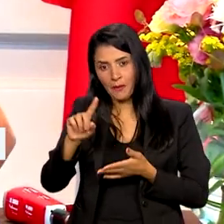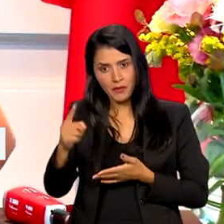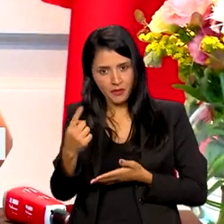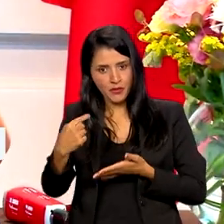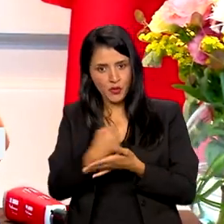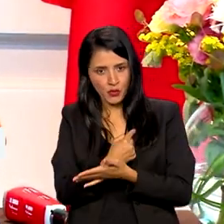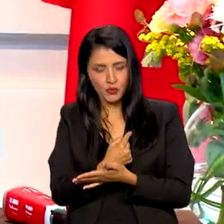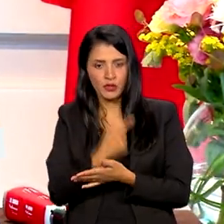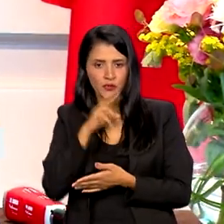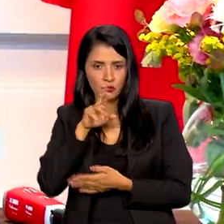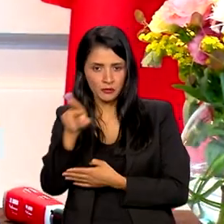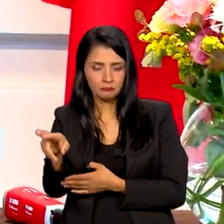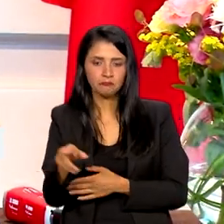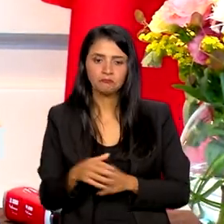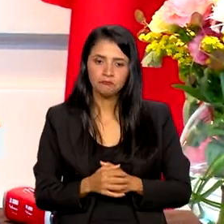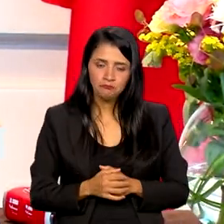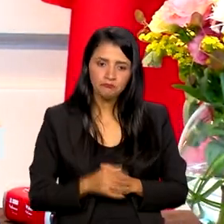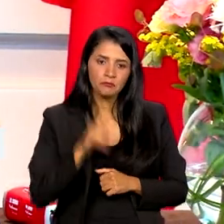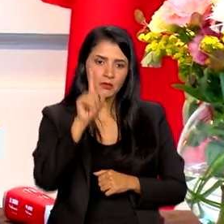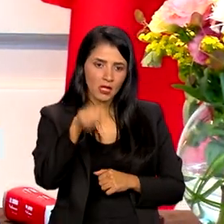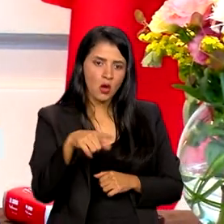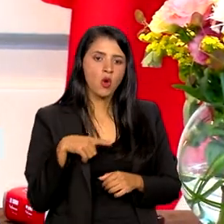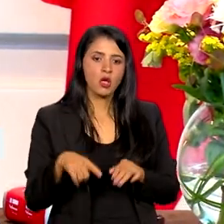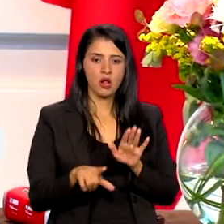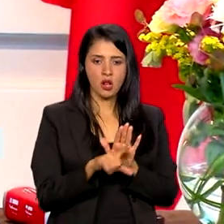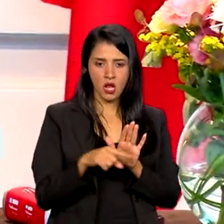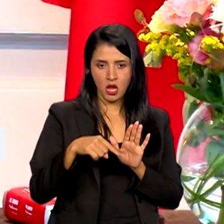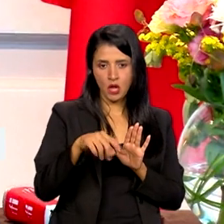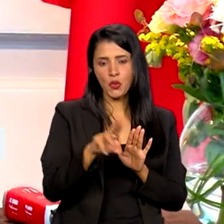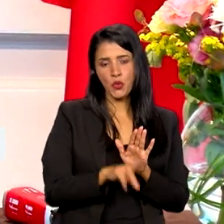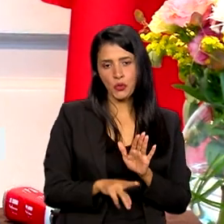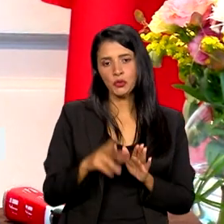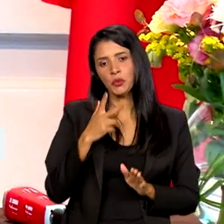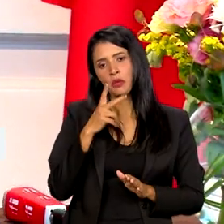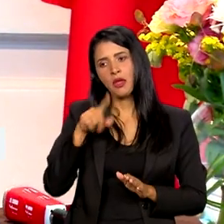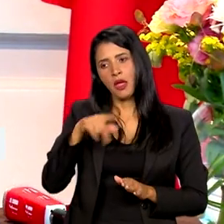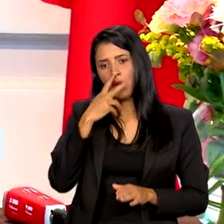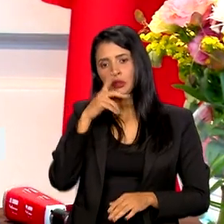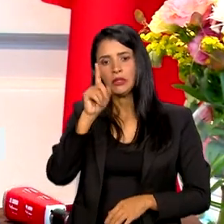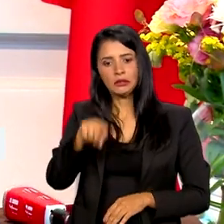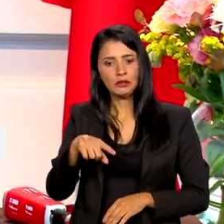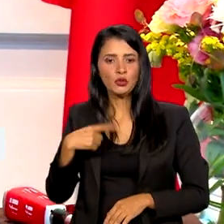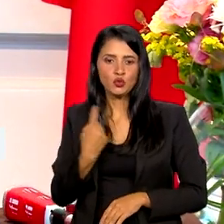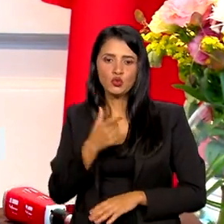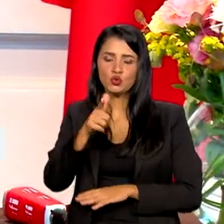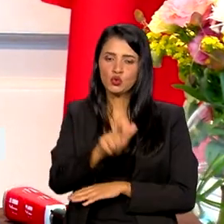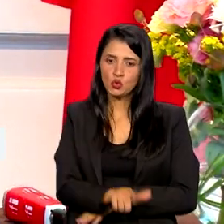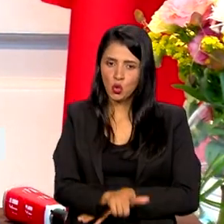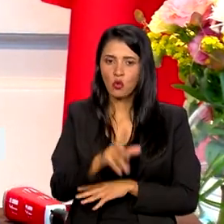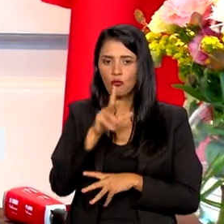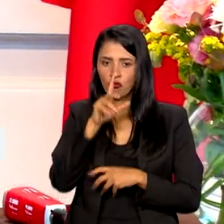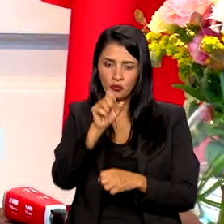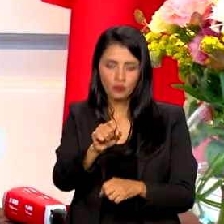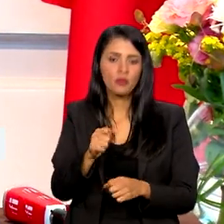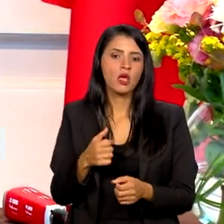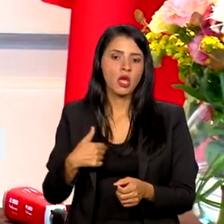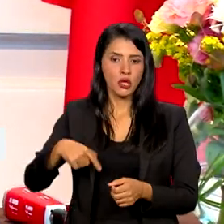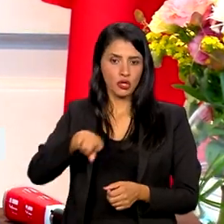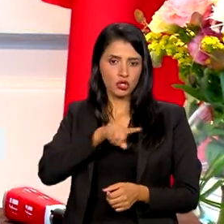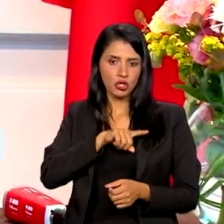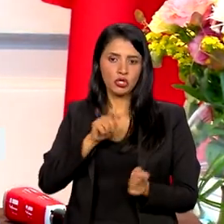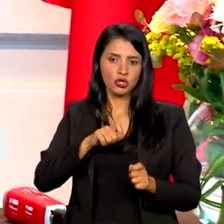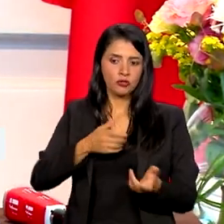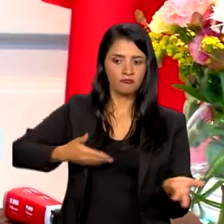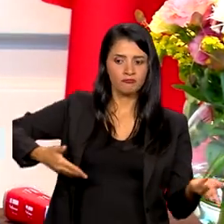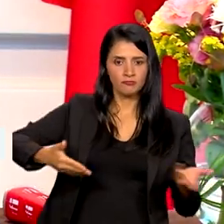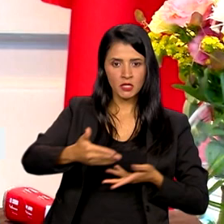Em relação a essa aplicabilidade das leis, eu acho que a gente, é isso, né? Mais uma vez, acho que reforçar o quão transversal nós somos